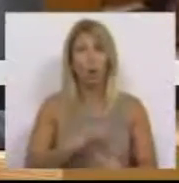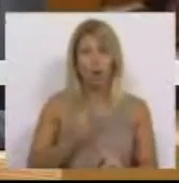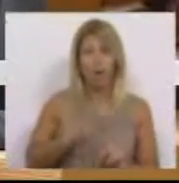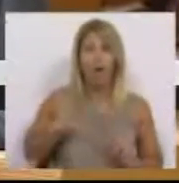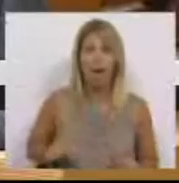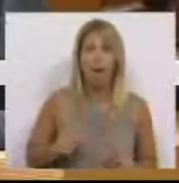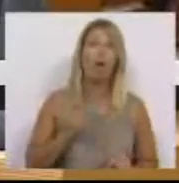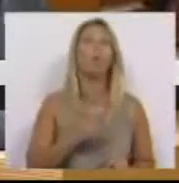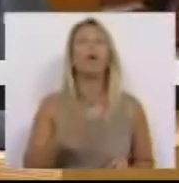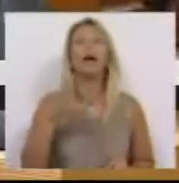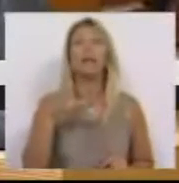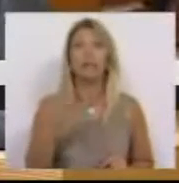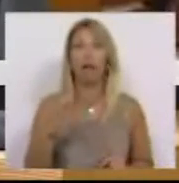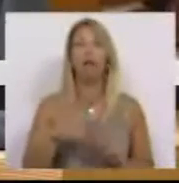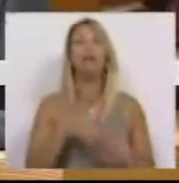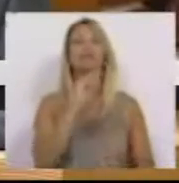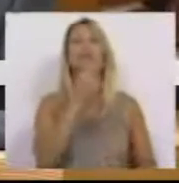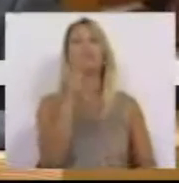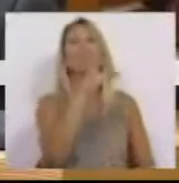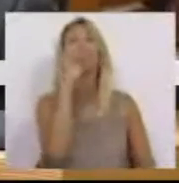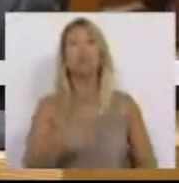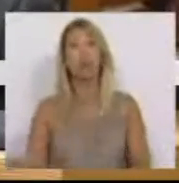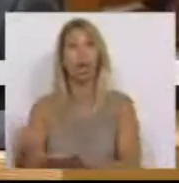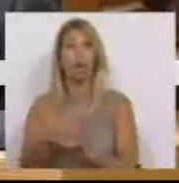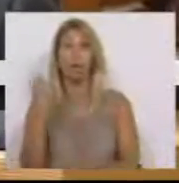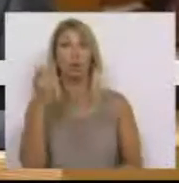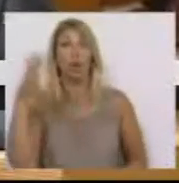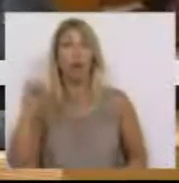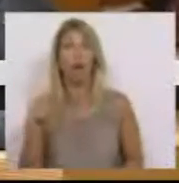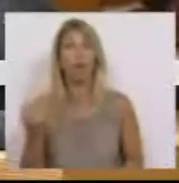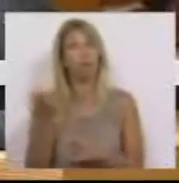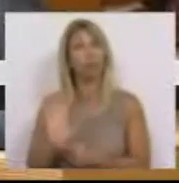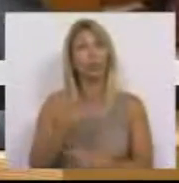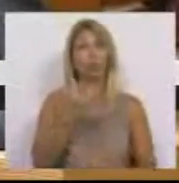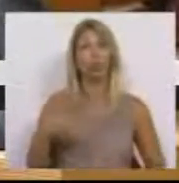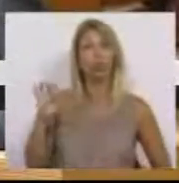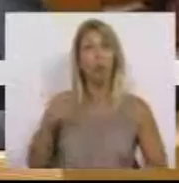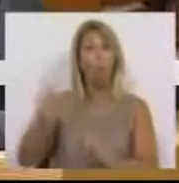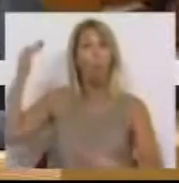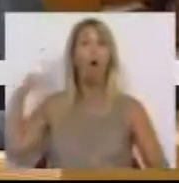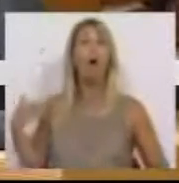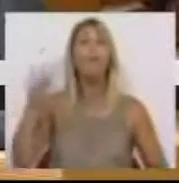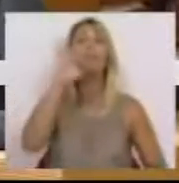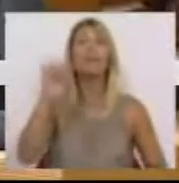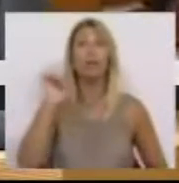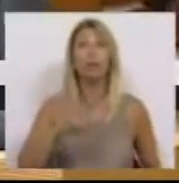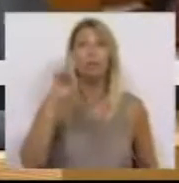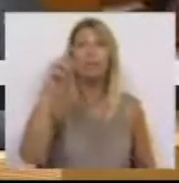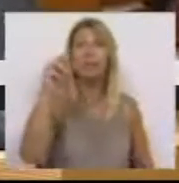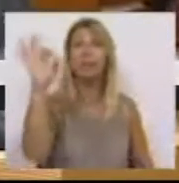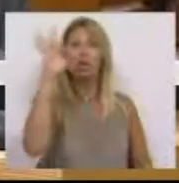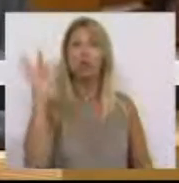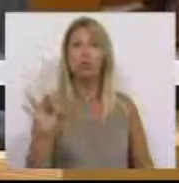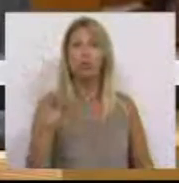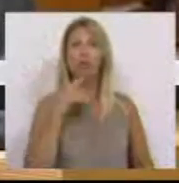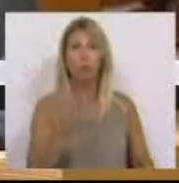% da receita do IRS, quando em 2008, por exemplo, esta porcentagem era de 63%. A